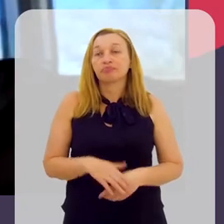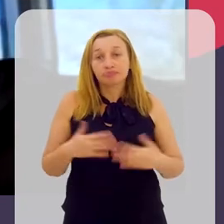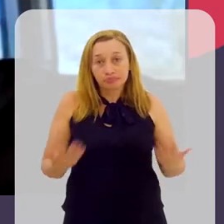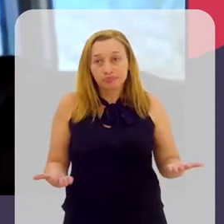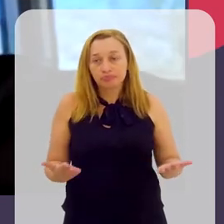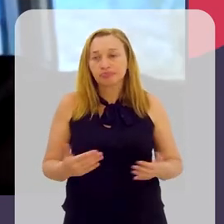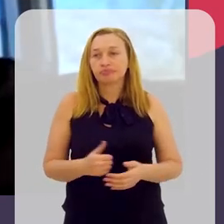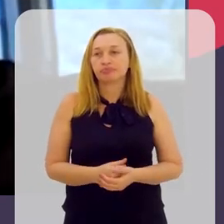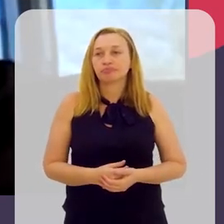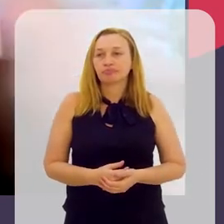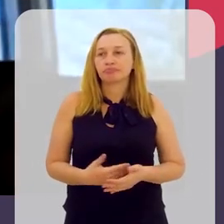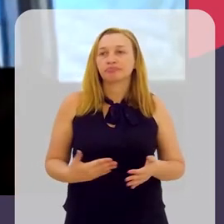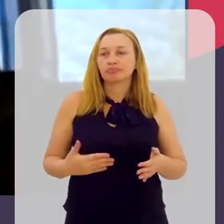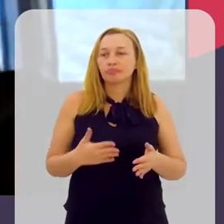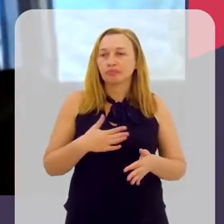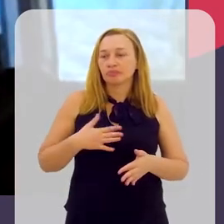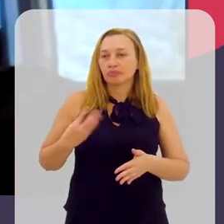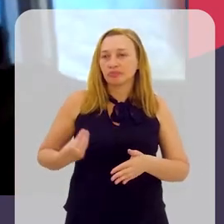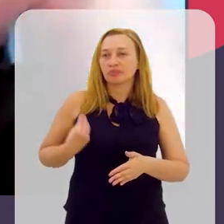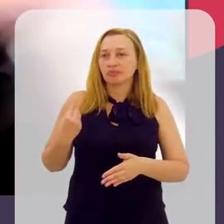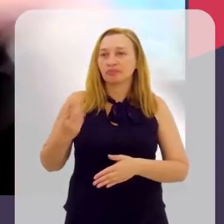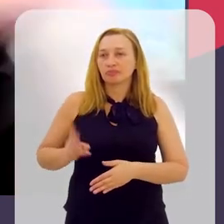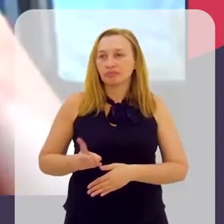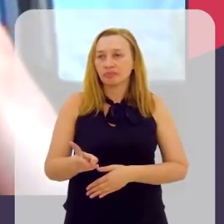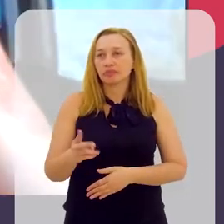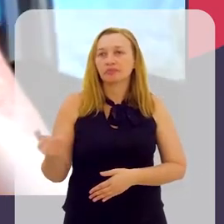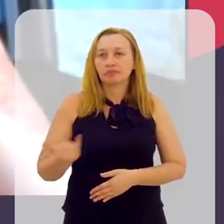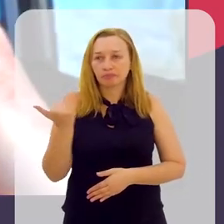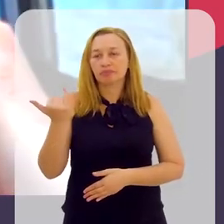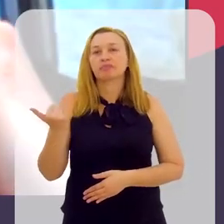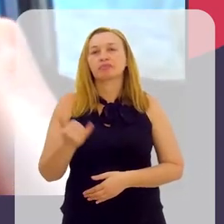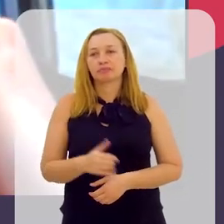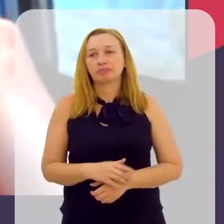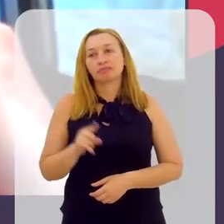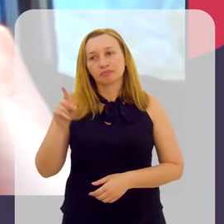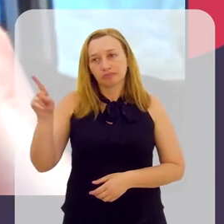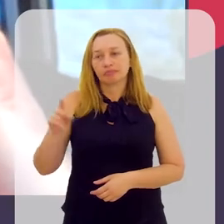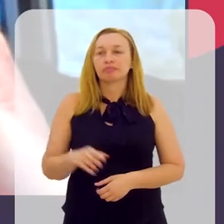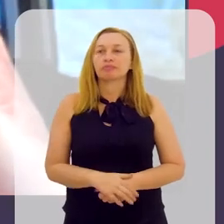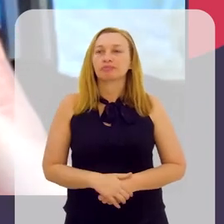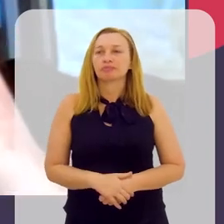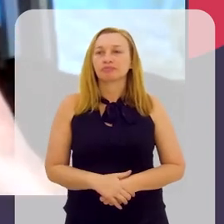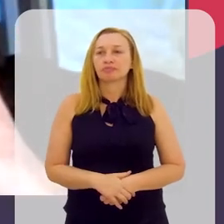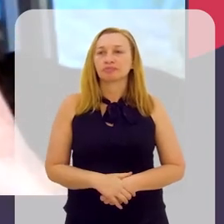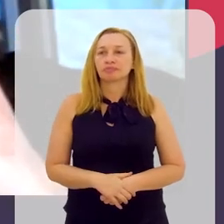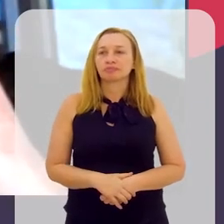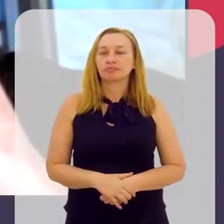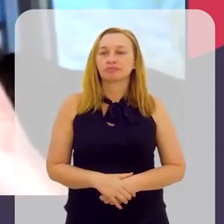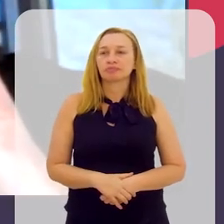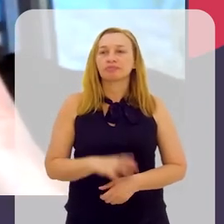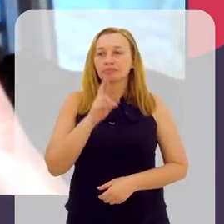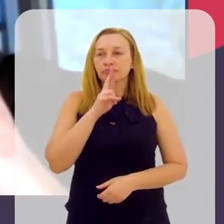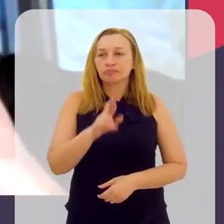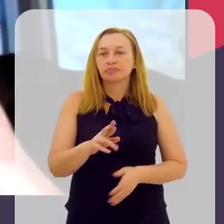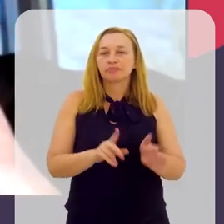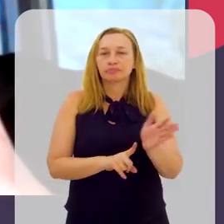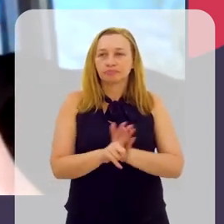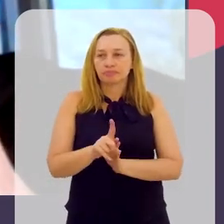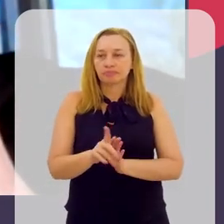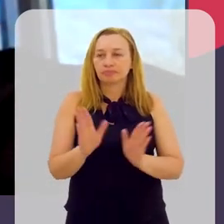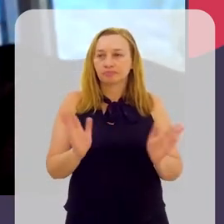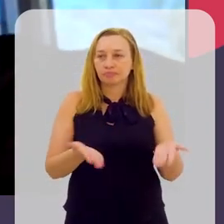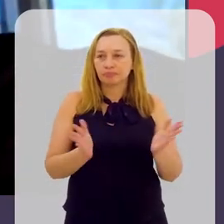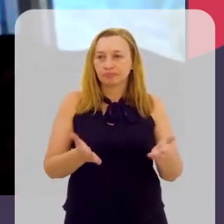Então, até durante toda a minha vida, sempre vai ser importante ter isso lá. E, respondendo a sua